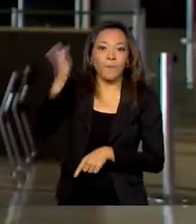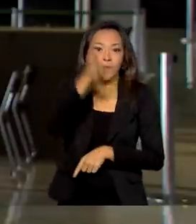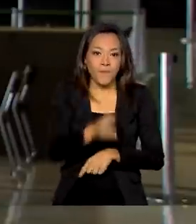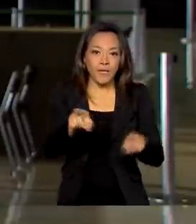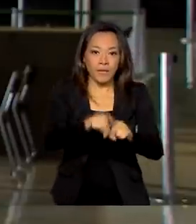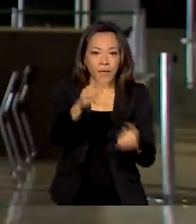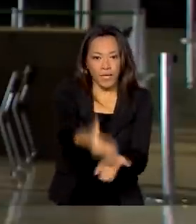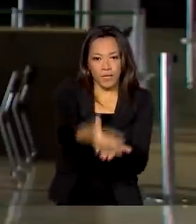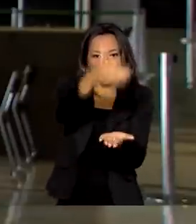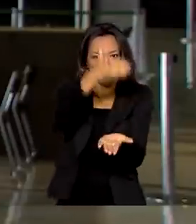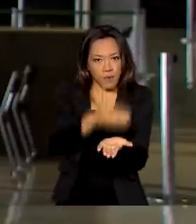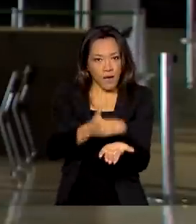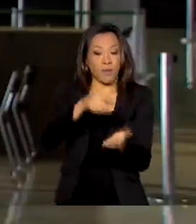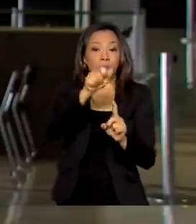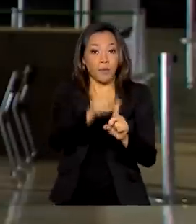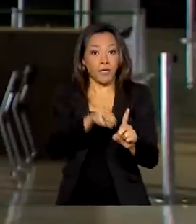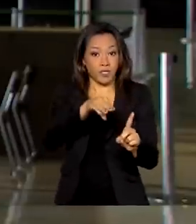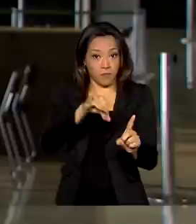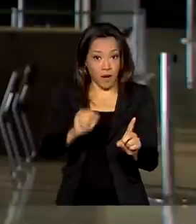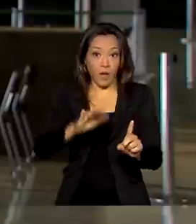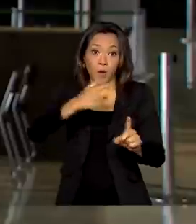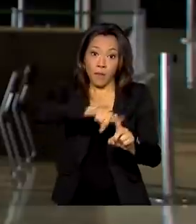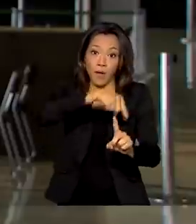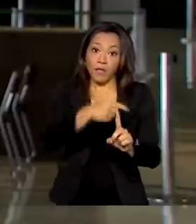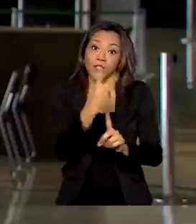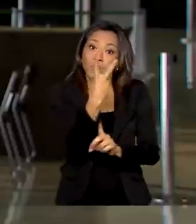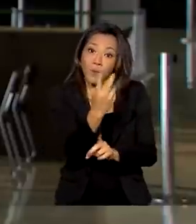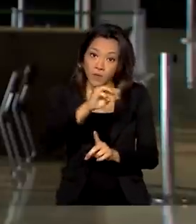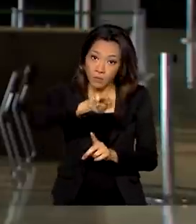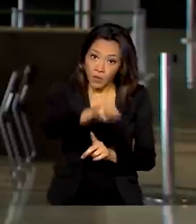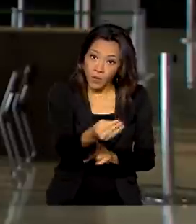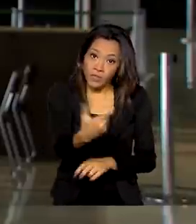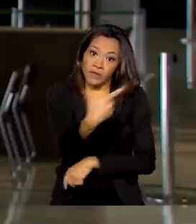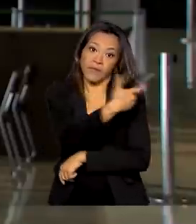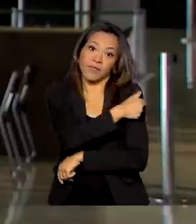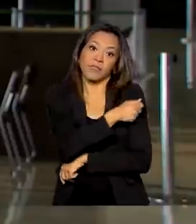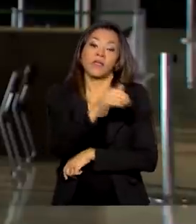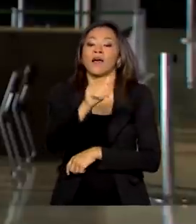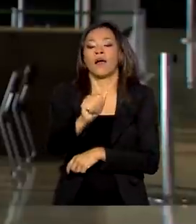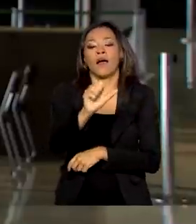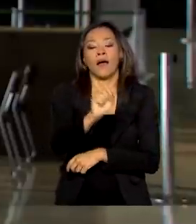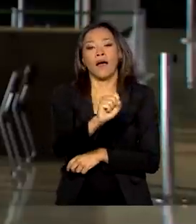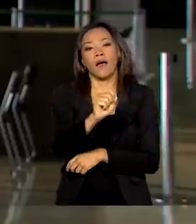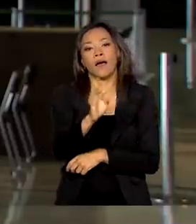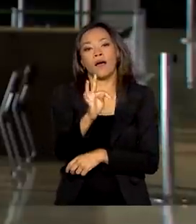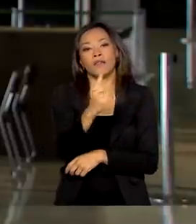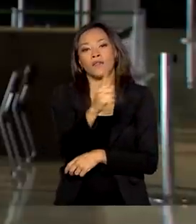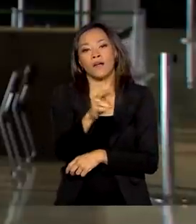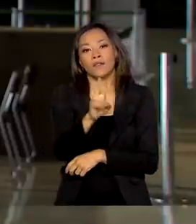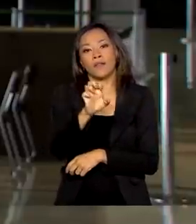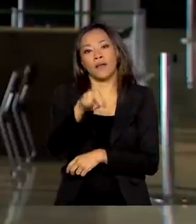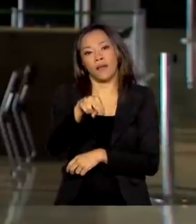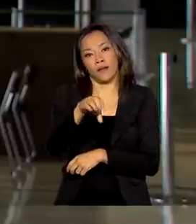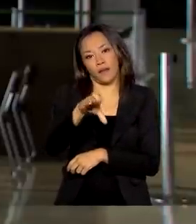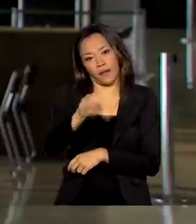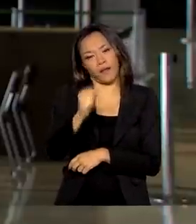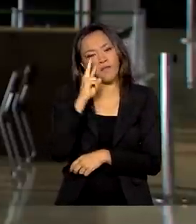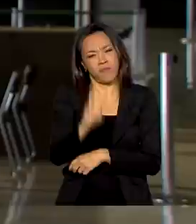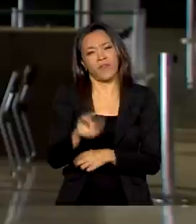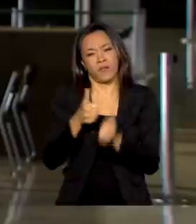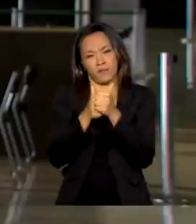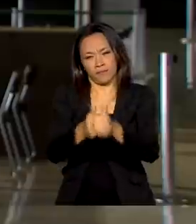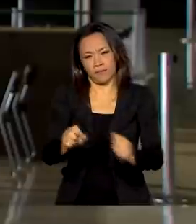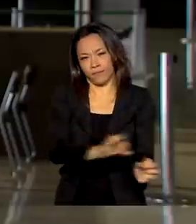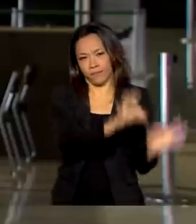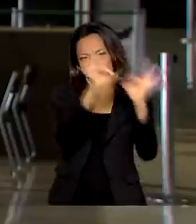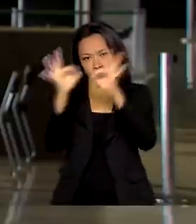antecipadas para maio outras 2 milhões da vacina da AstraZeneca com um mês antes da data prevista. Vamos ver na reportagem.